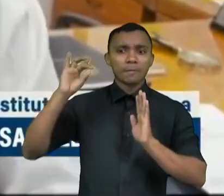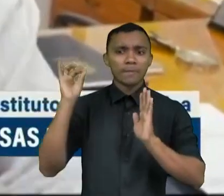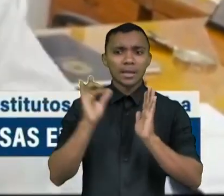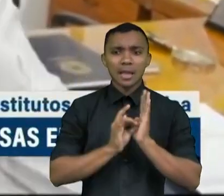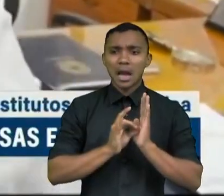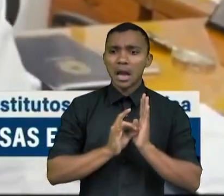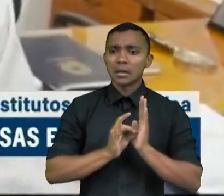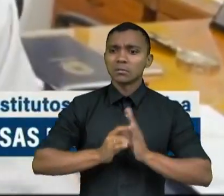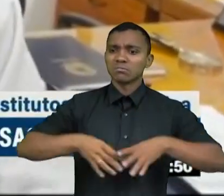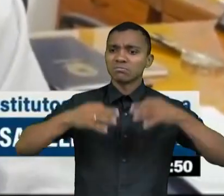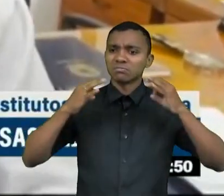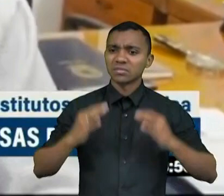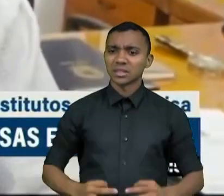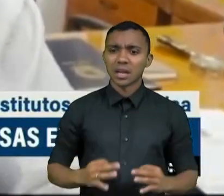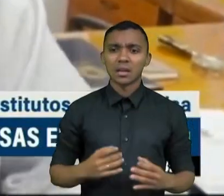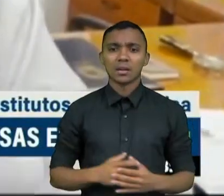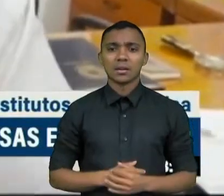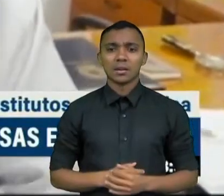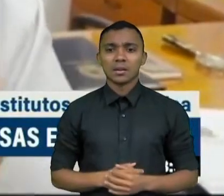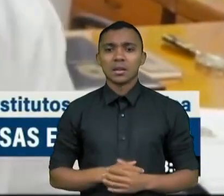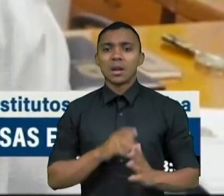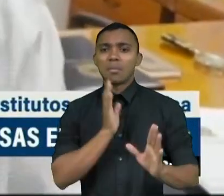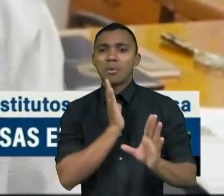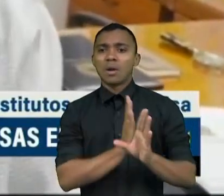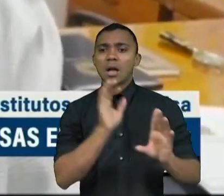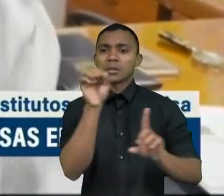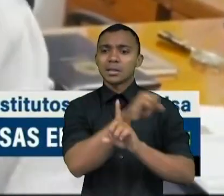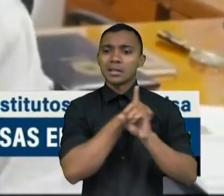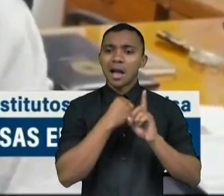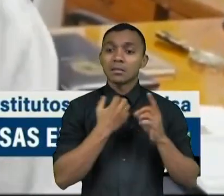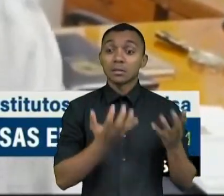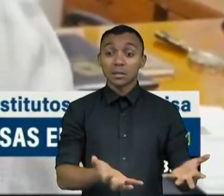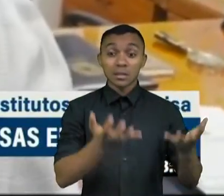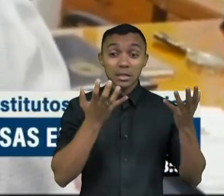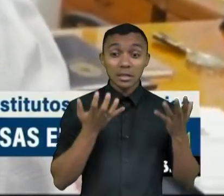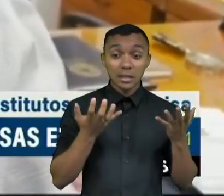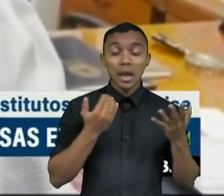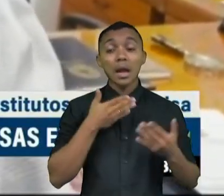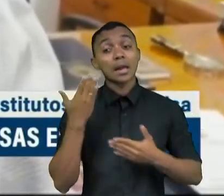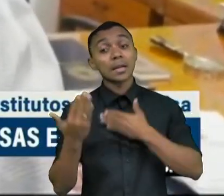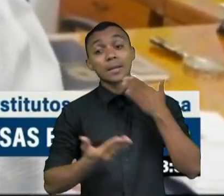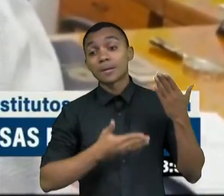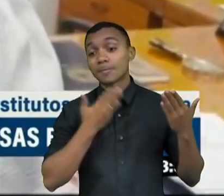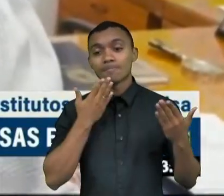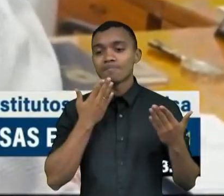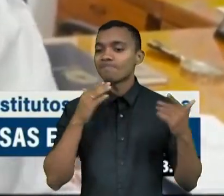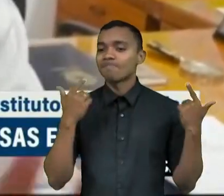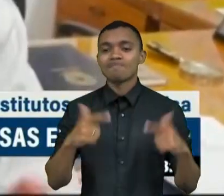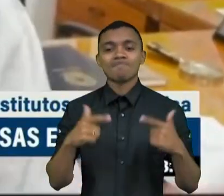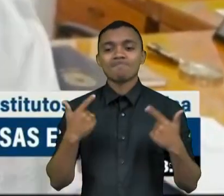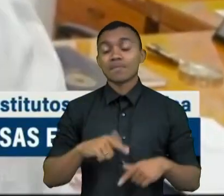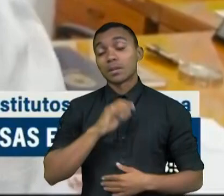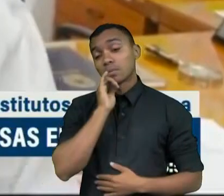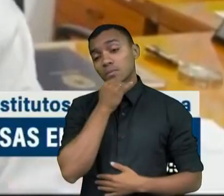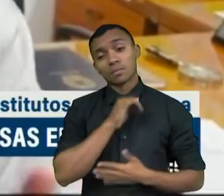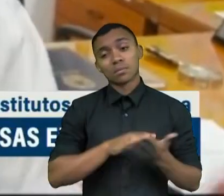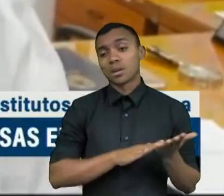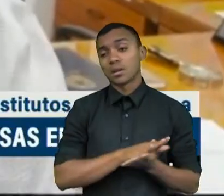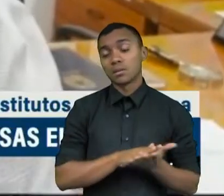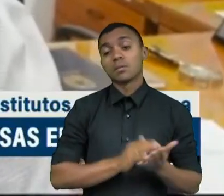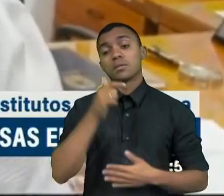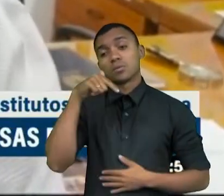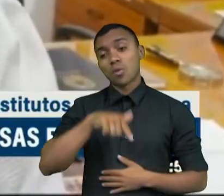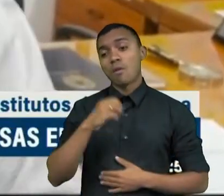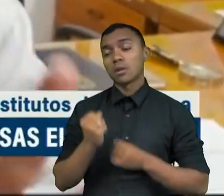efetivo que a sociedade quer, não vai acontecer nada. Infelizmente, mais uma